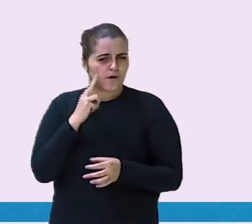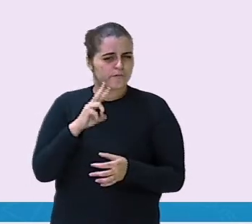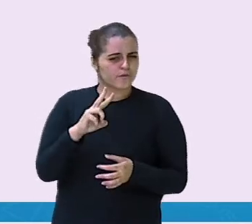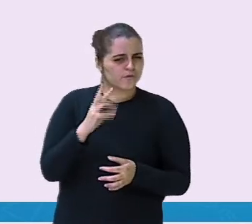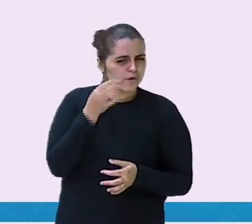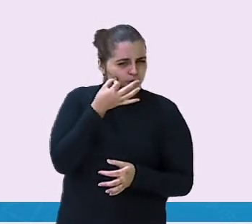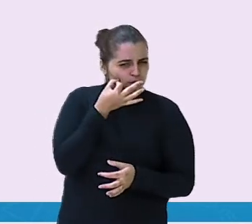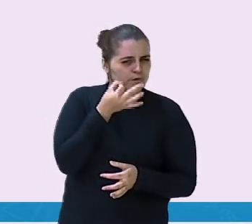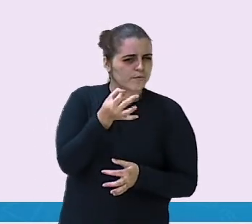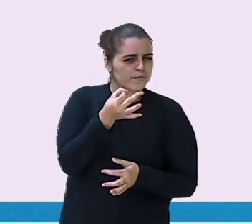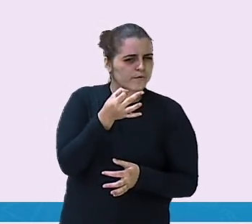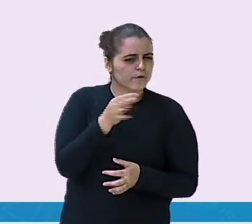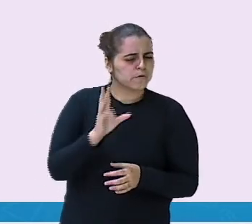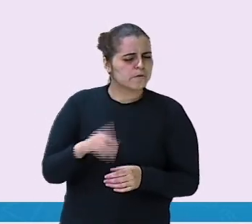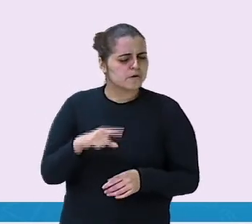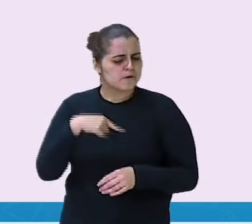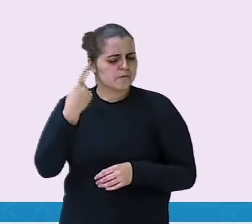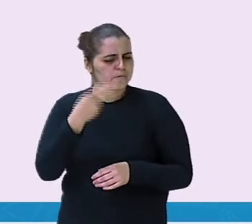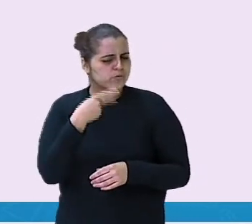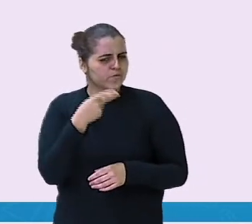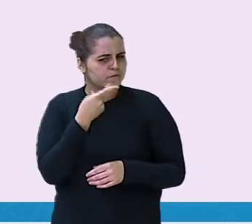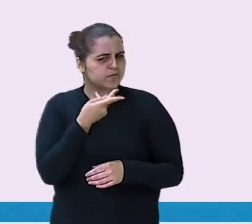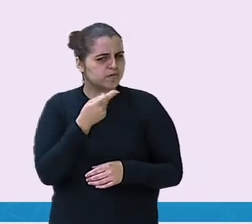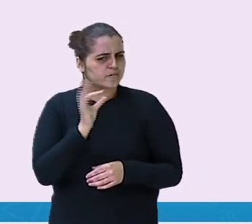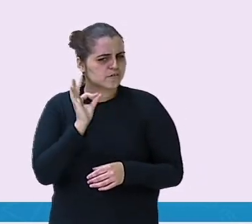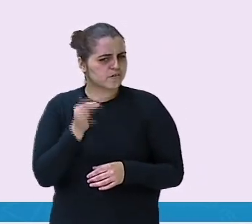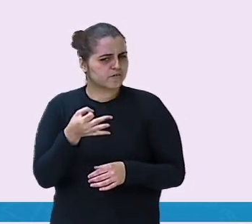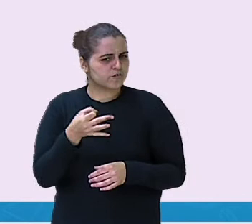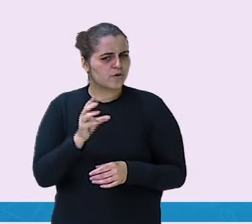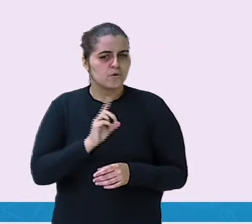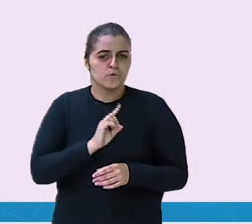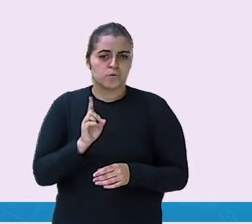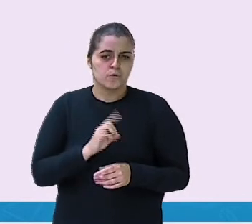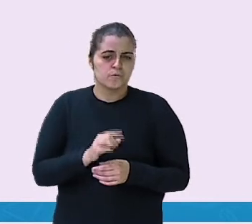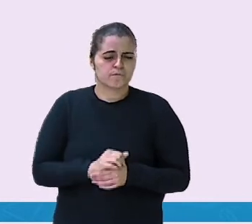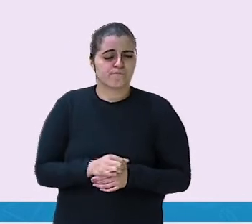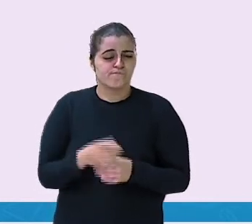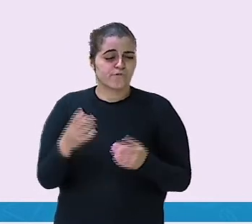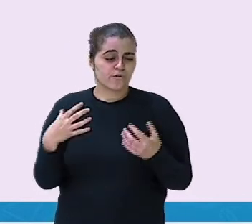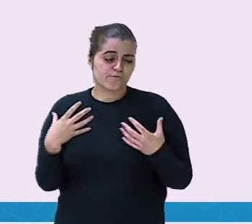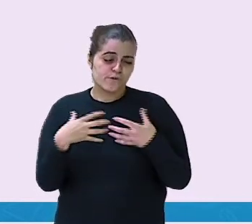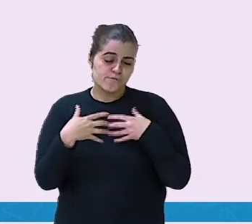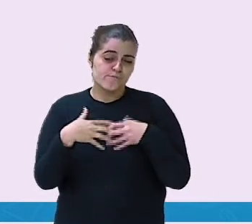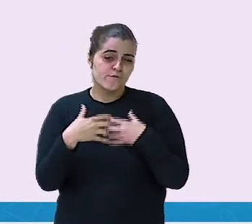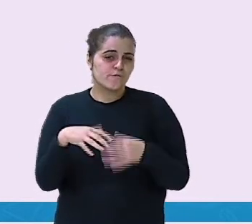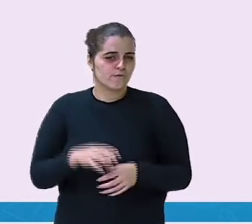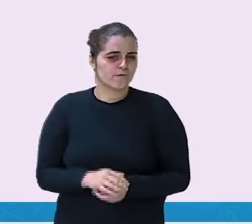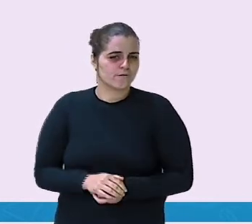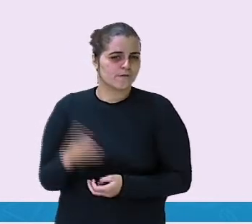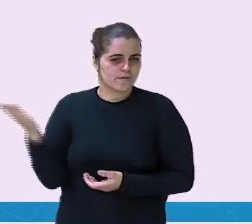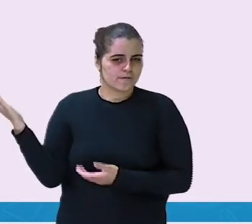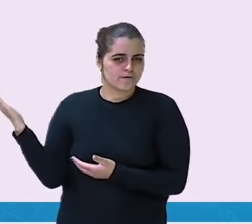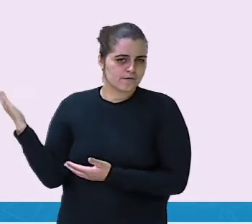observar pra depois vocês me falarem se está certo ou não, se está organizado ou não.